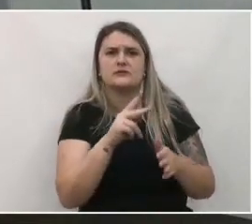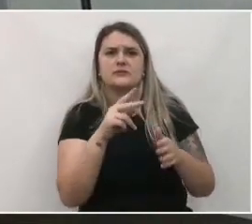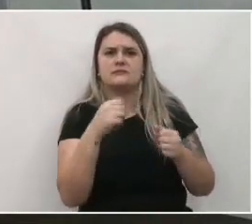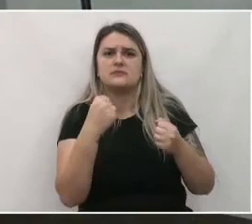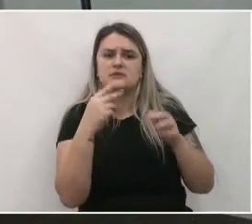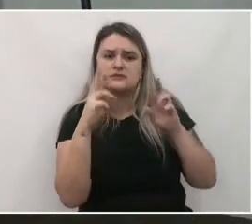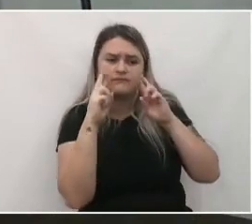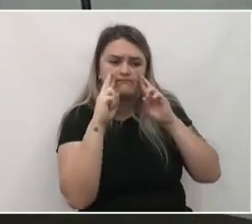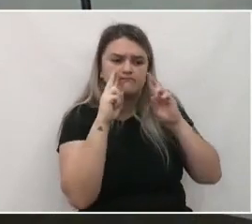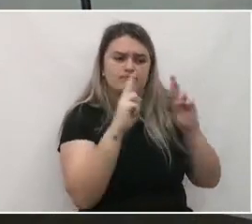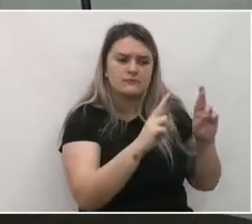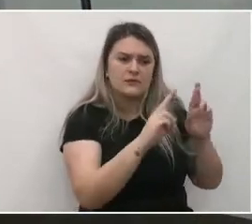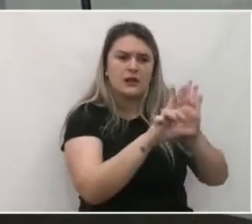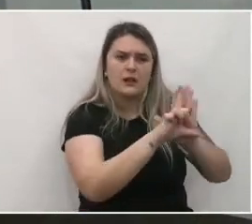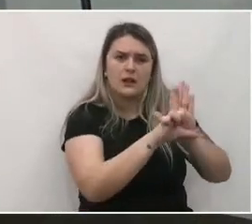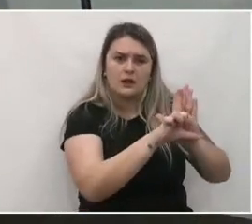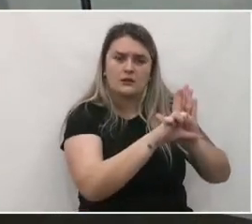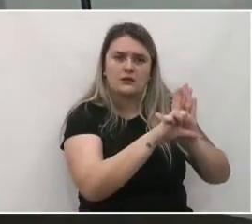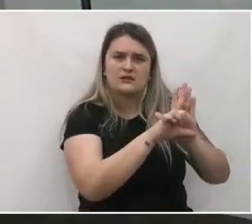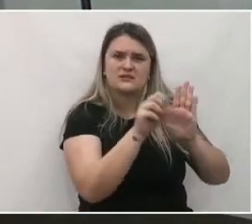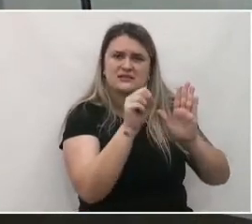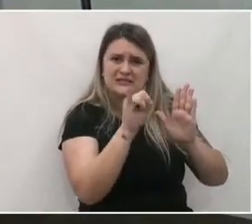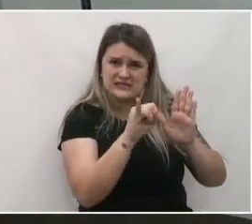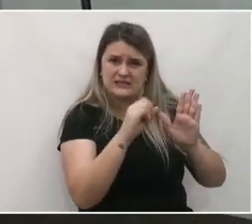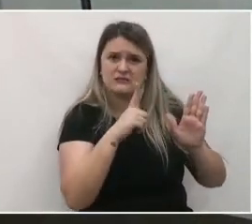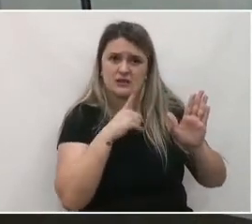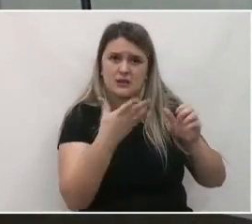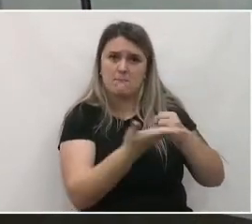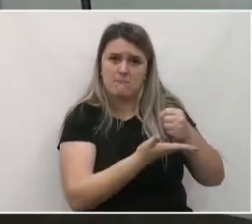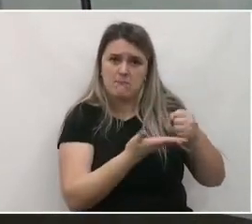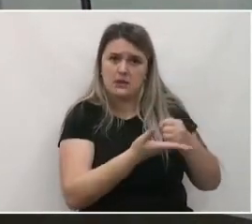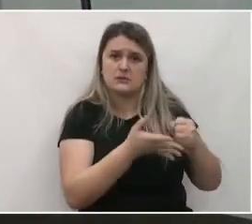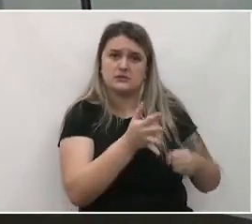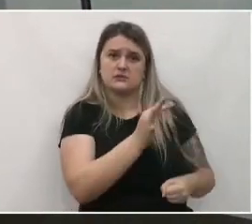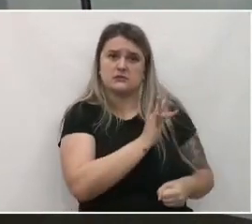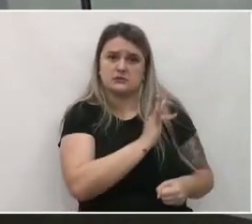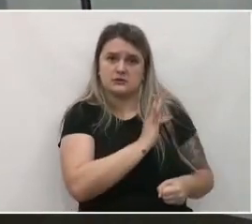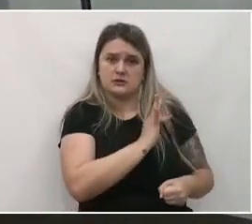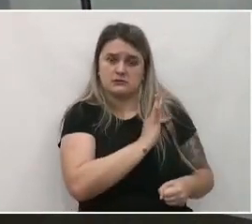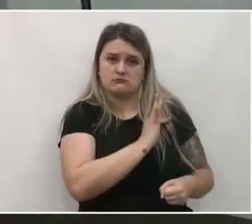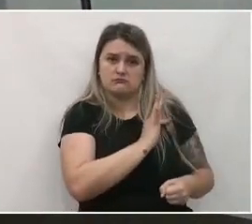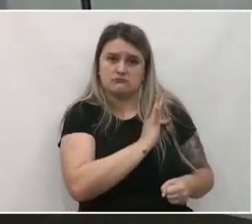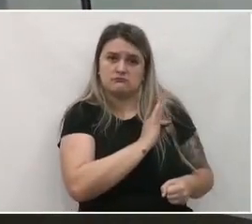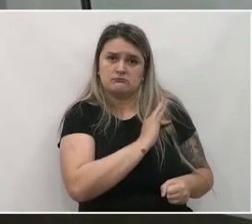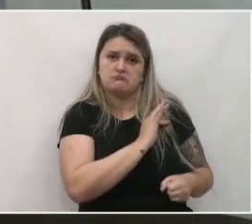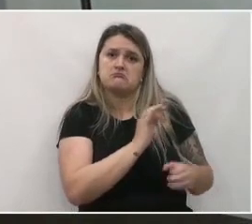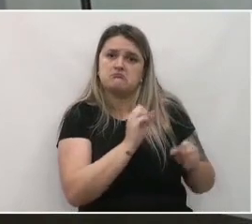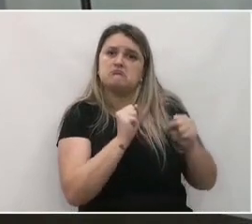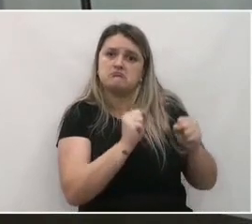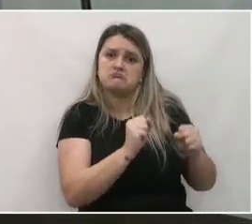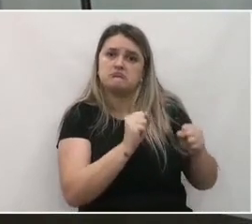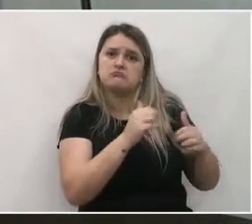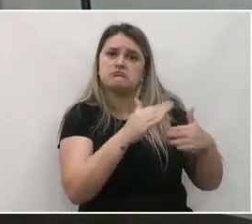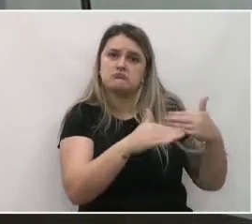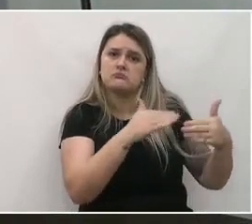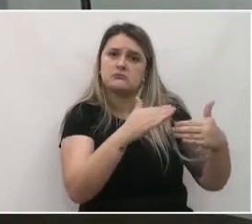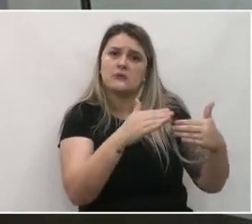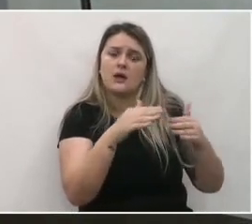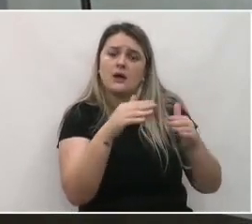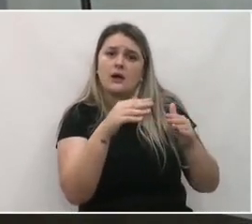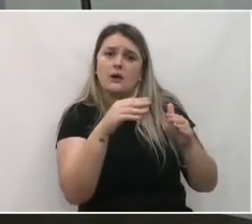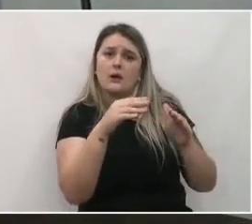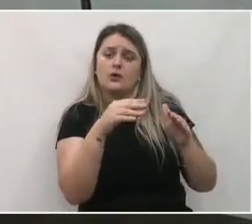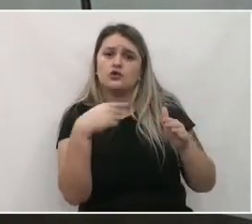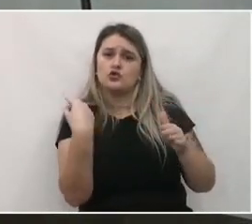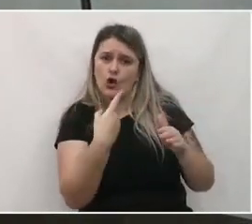legislação, se houver uma base técnica para isso, isso pode também ser acolhido pelo plano